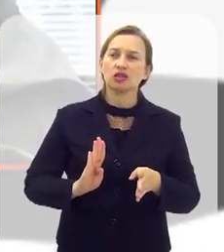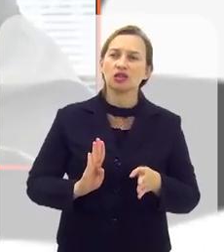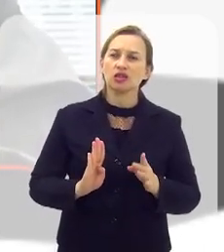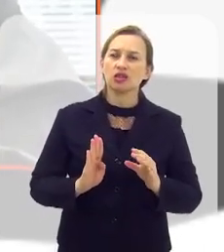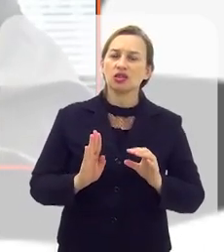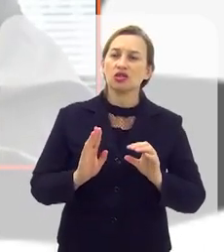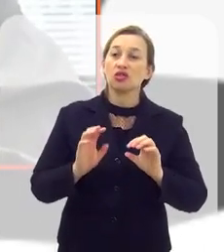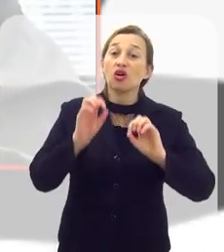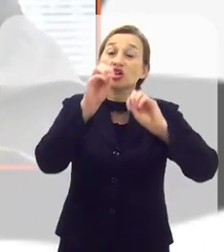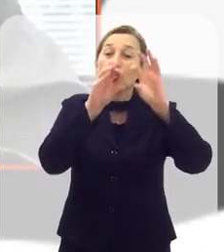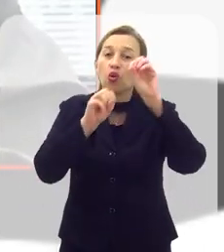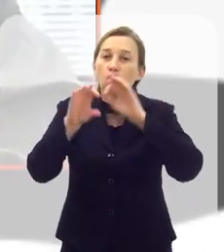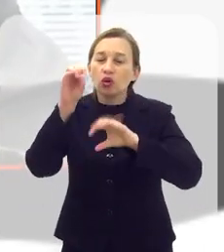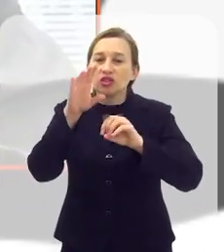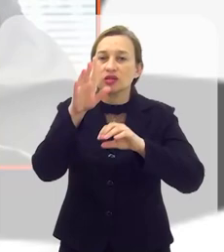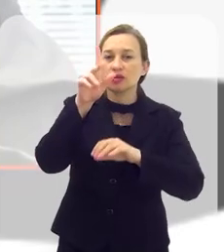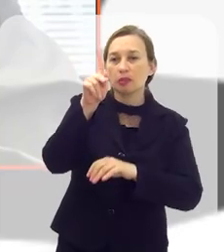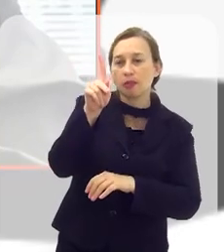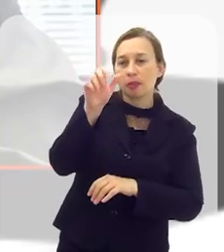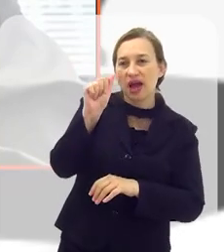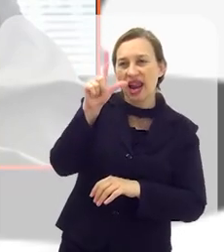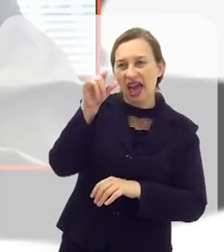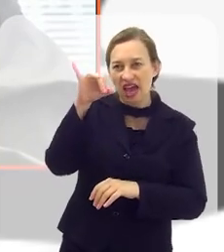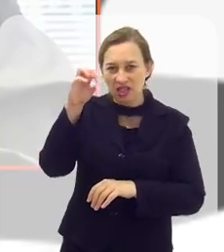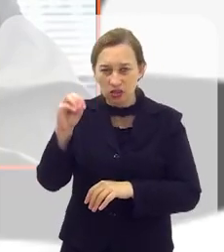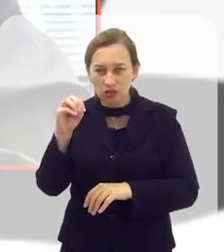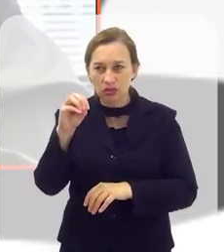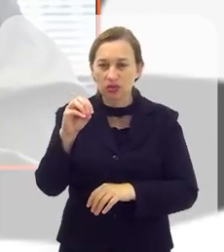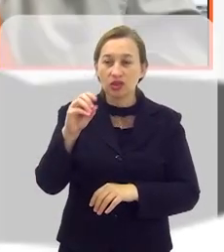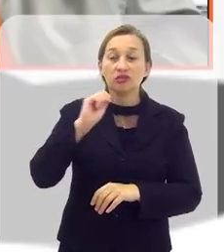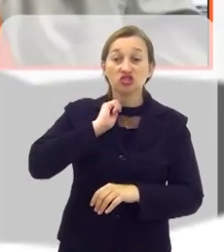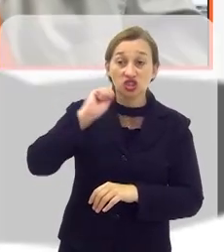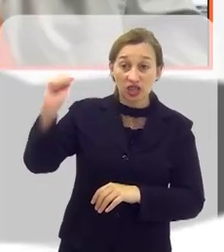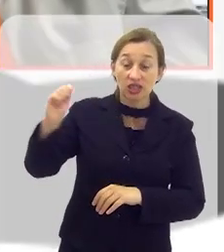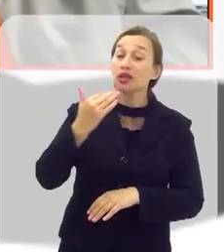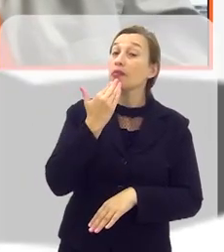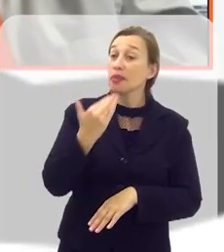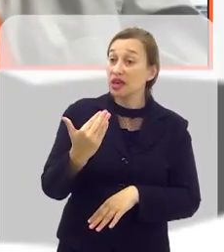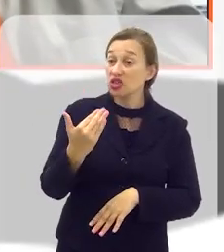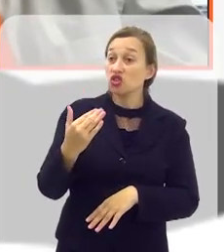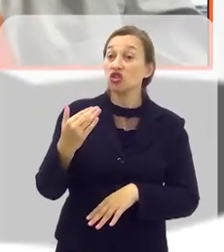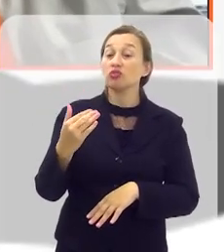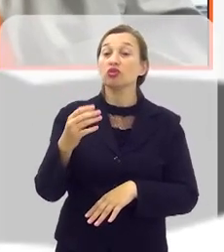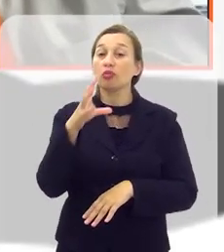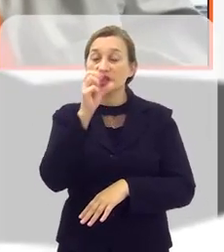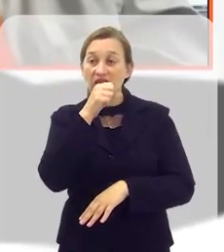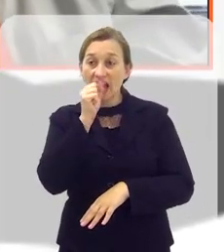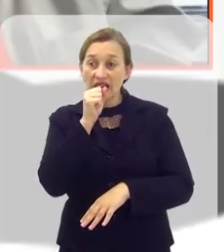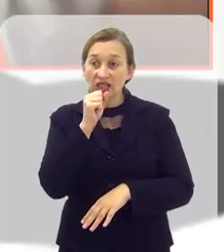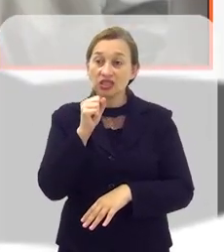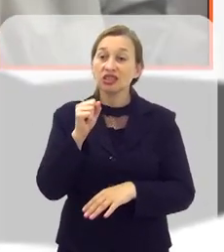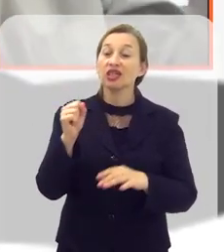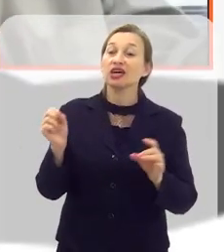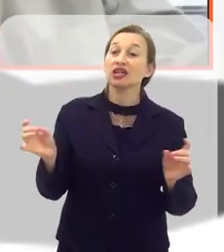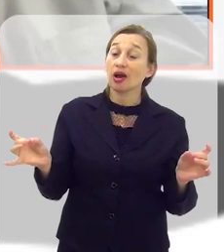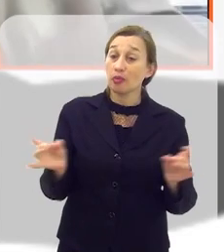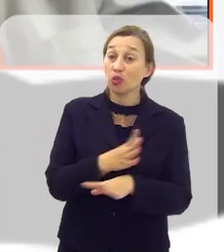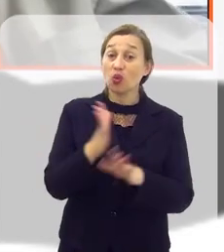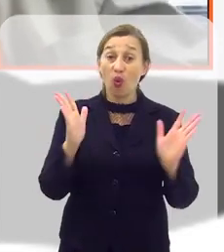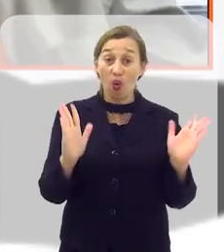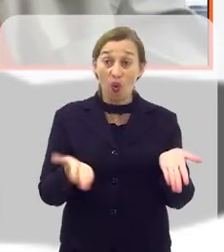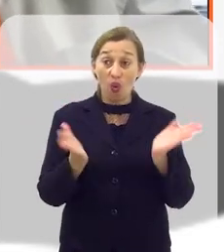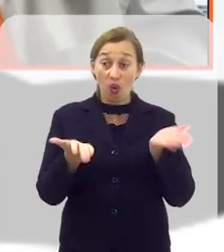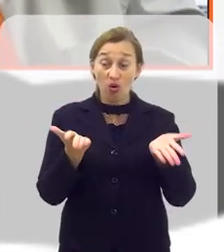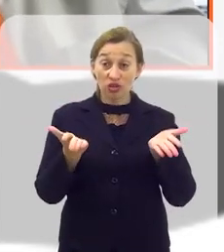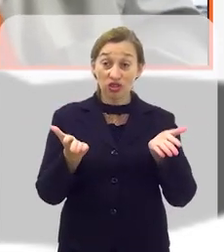iluminasse o Palácio Tiradentes. A nossa comissão fez um ofício pedindo isso a ele. Ele acatou o nosso pedido. O Palácio Tiradentes